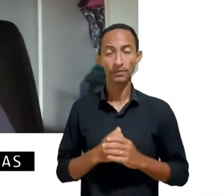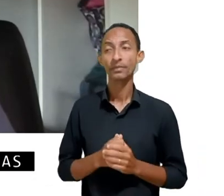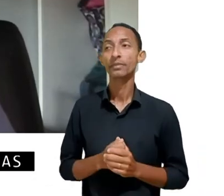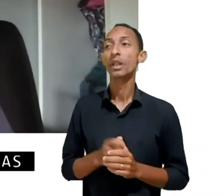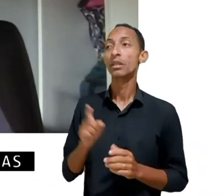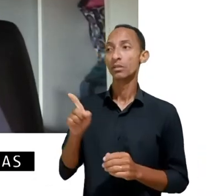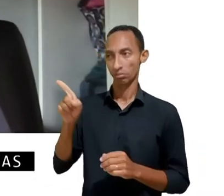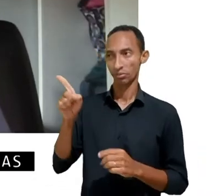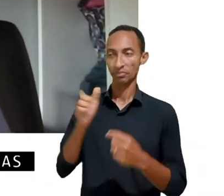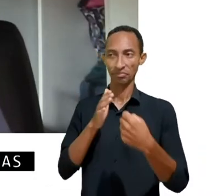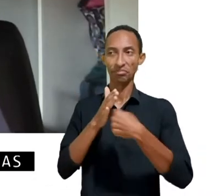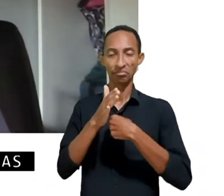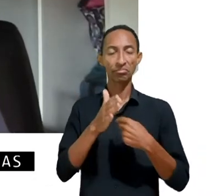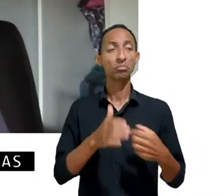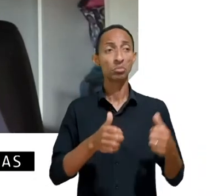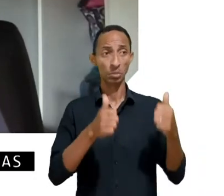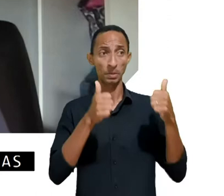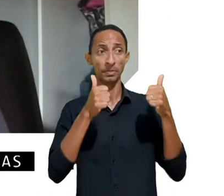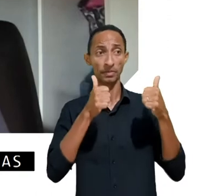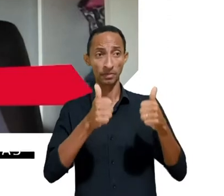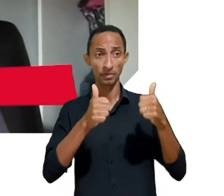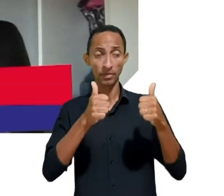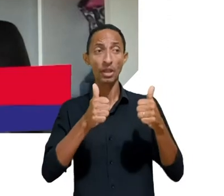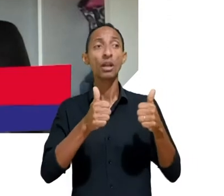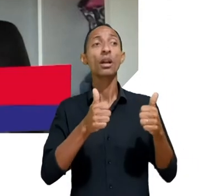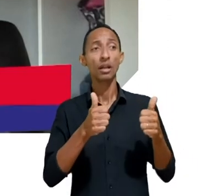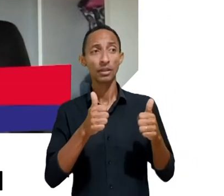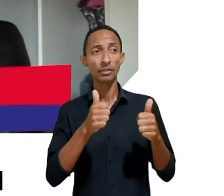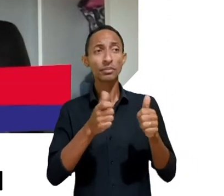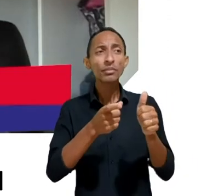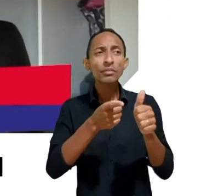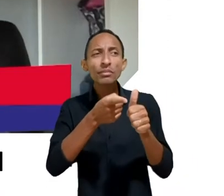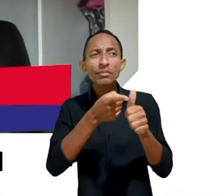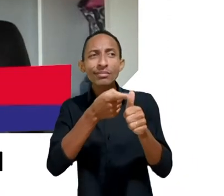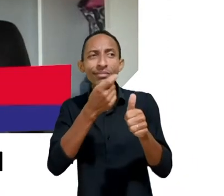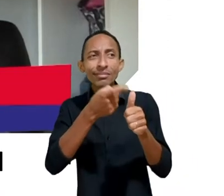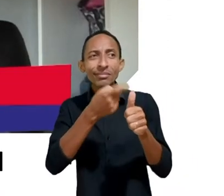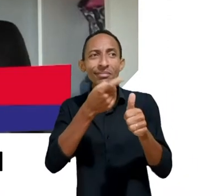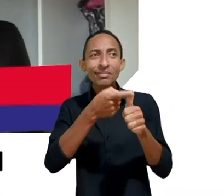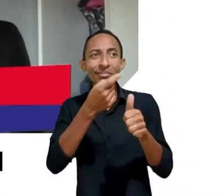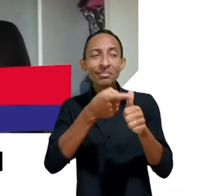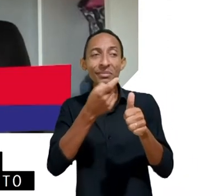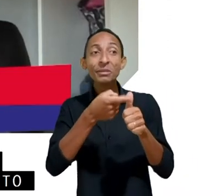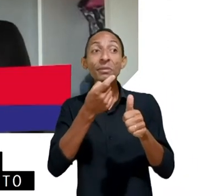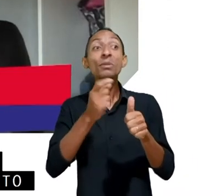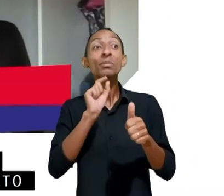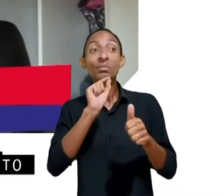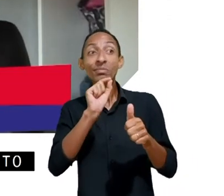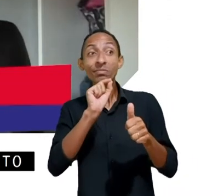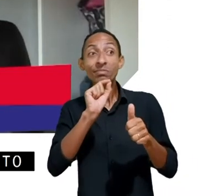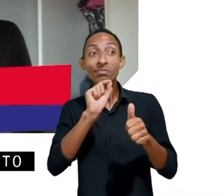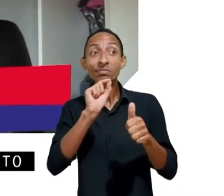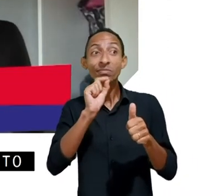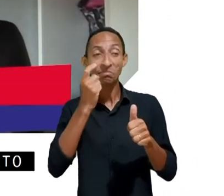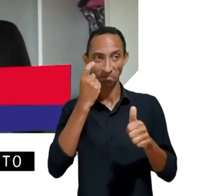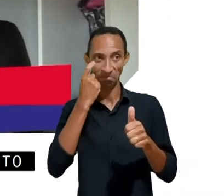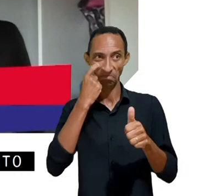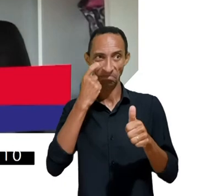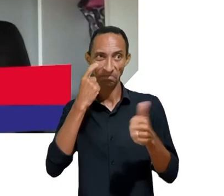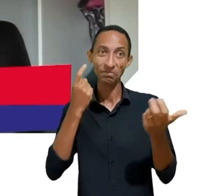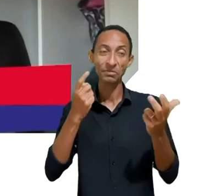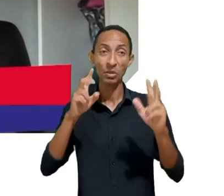eu acho, primeiro, muito interessante a gente se inspirar em ações que estão sendo levadas em outros países.